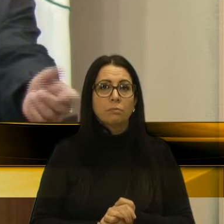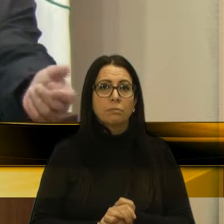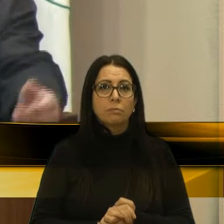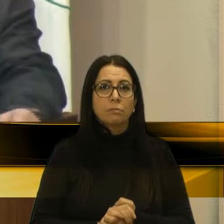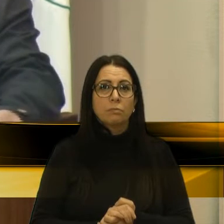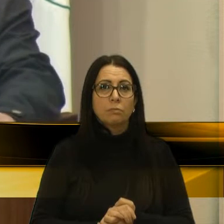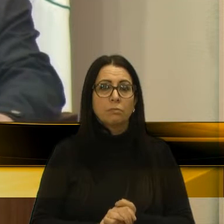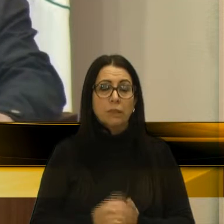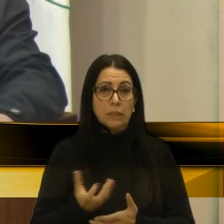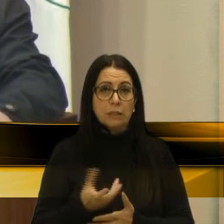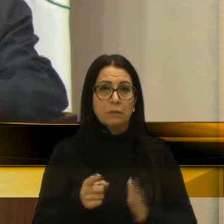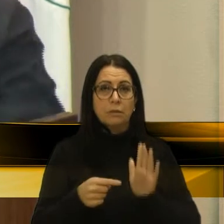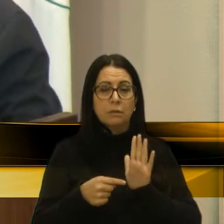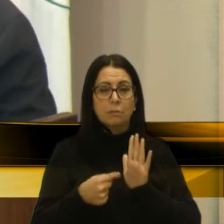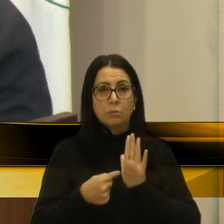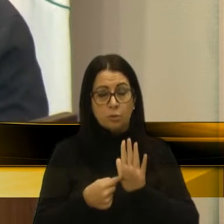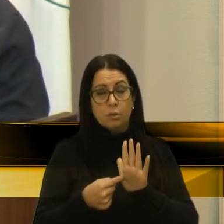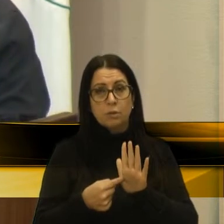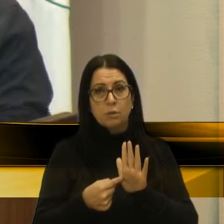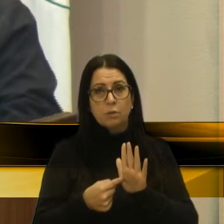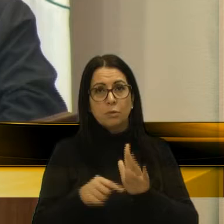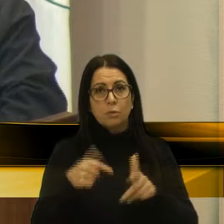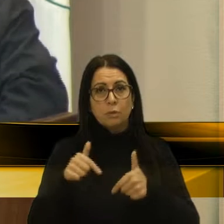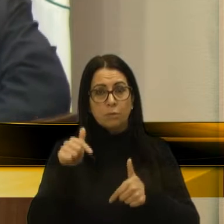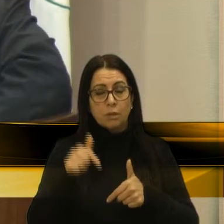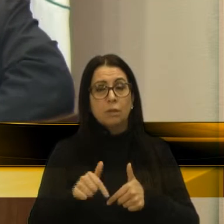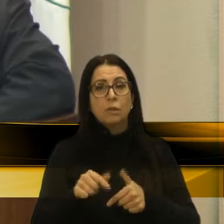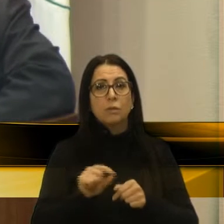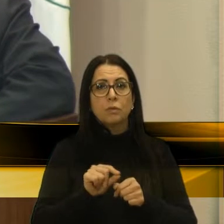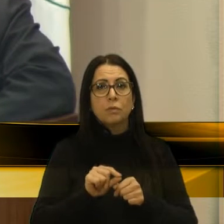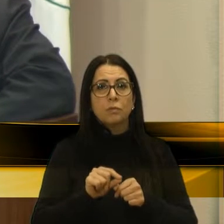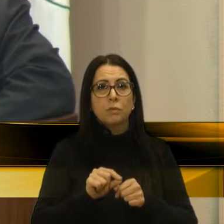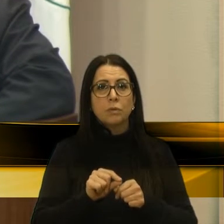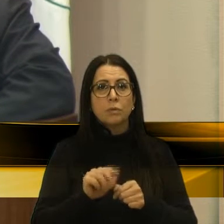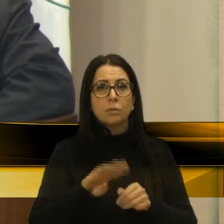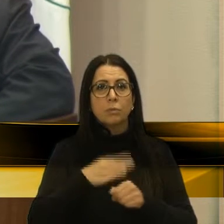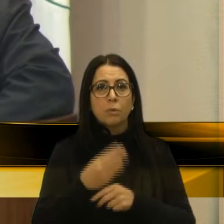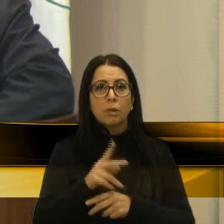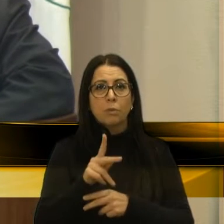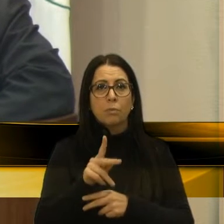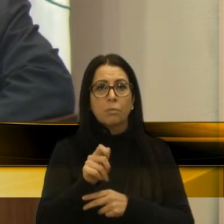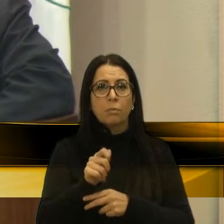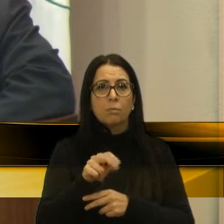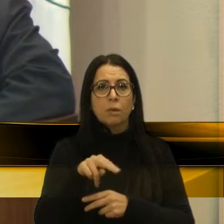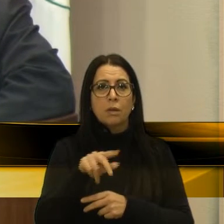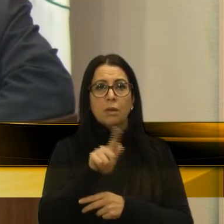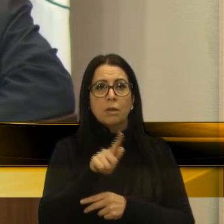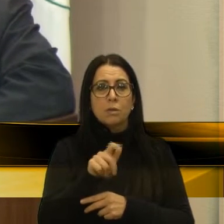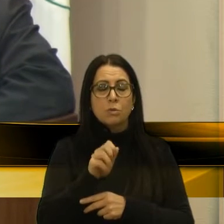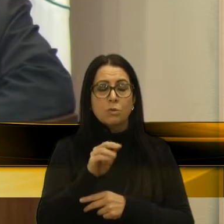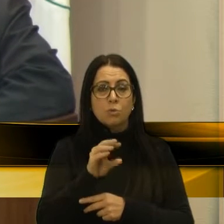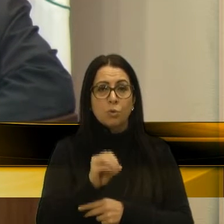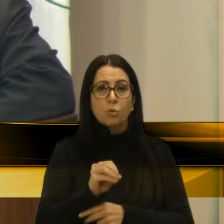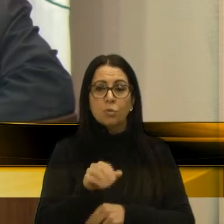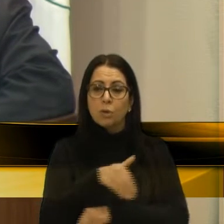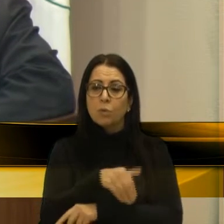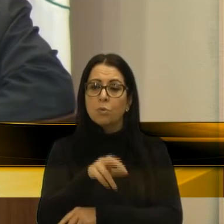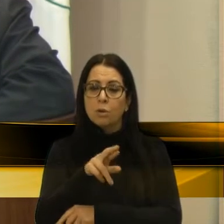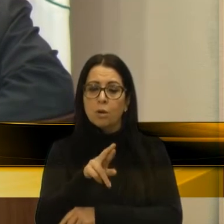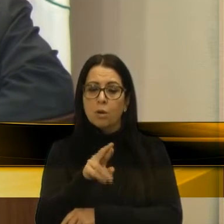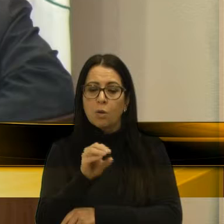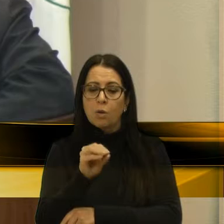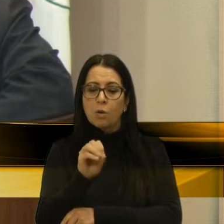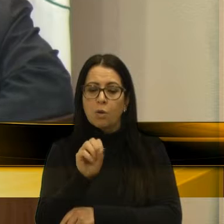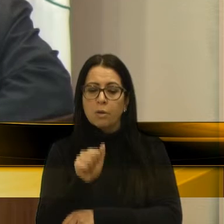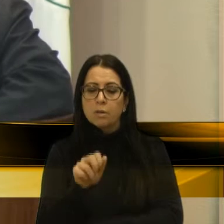Quero aqui, então, mostrar um trabalho aqui que nós fizemos aqui no bairro Panassolo, na rua Rosa Pessi, número